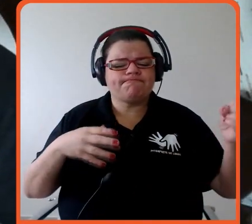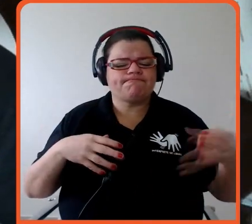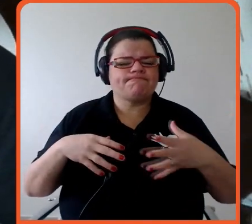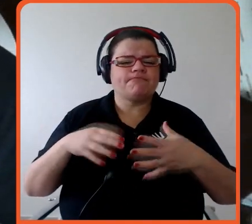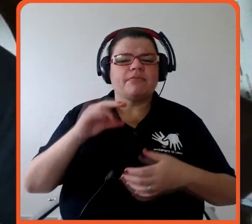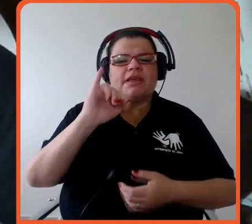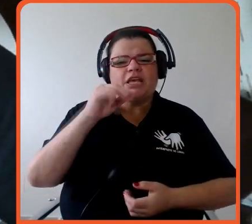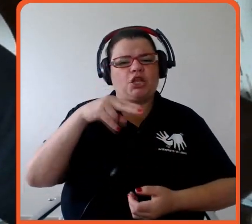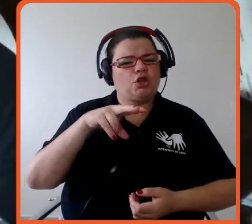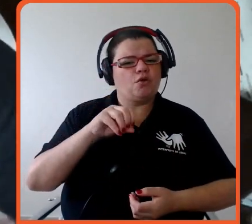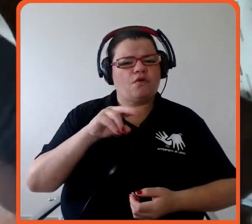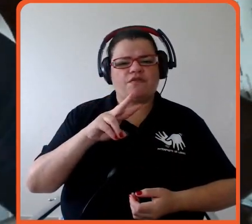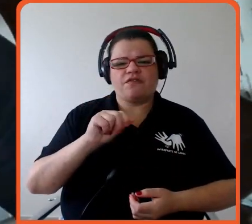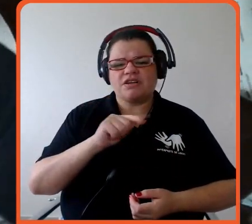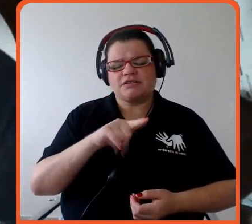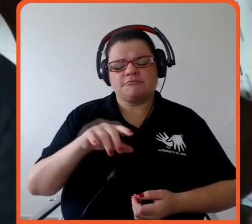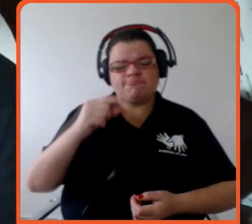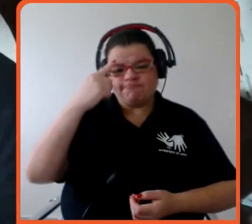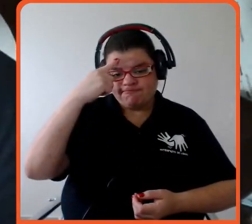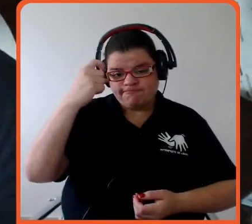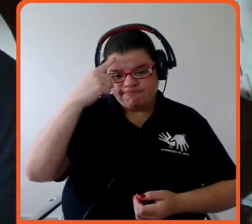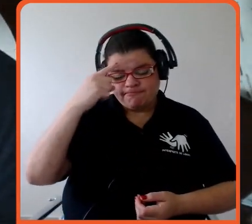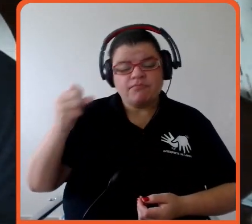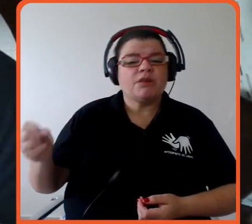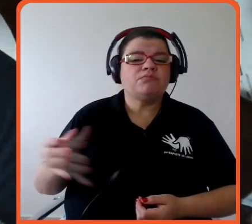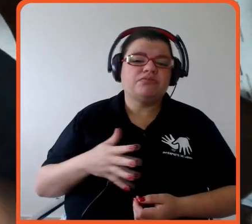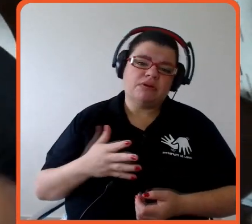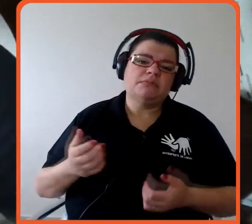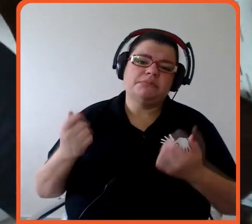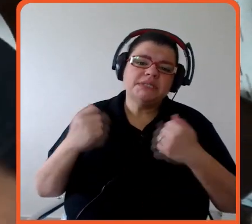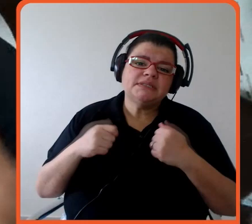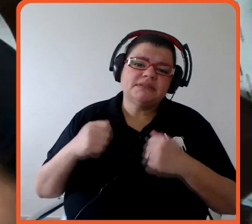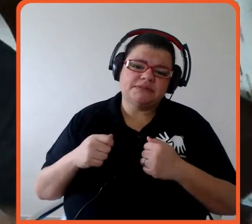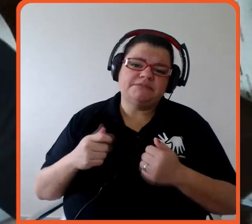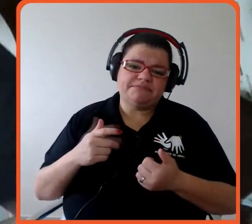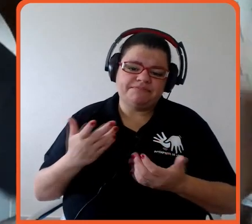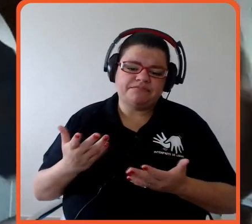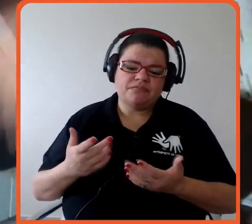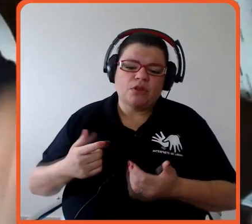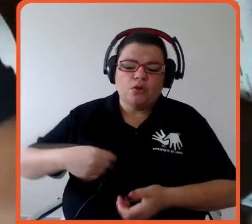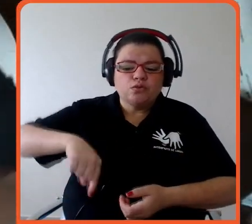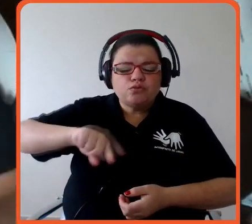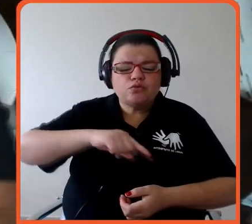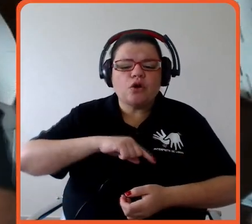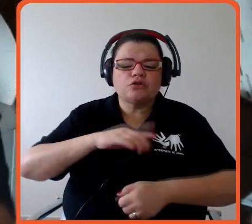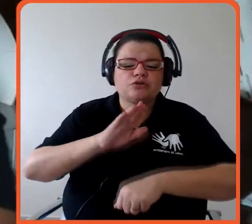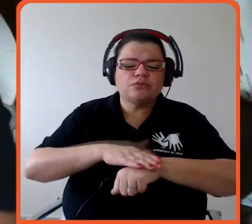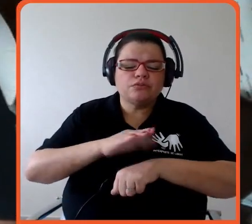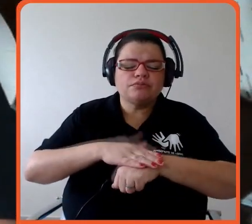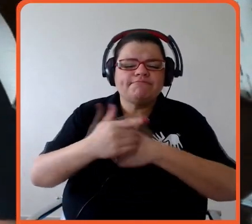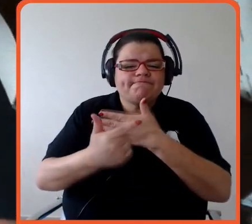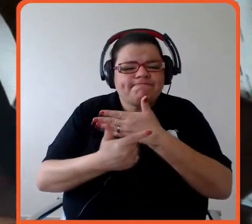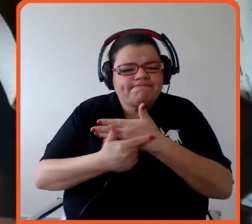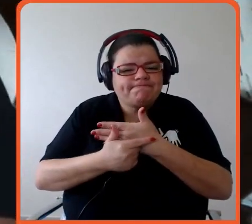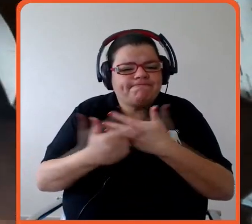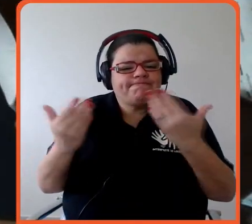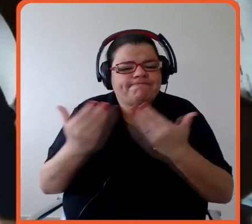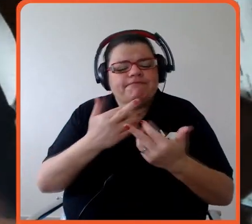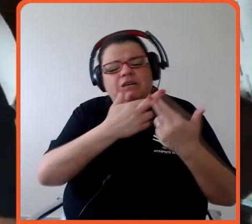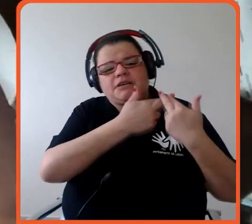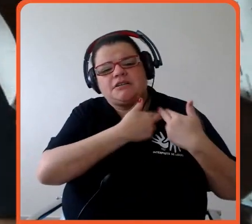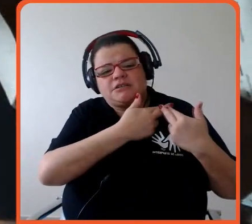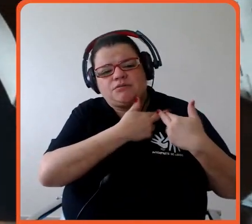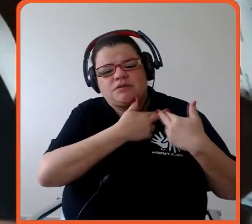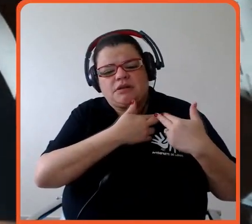um serviço nesse sentido, então o nosso papel já de tempo como